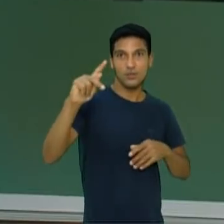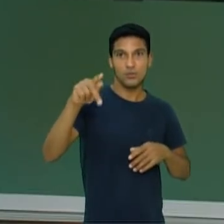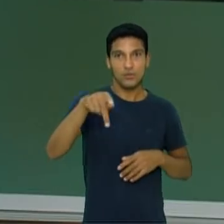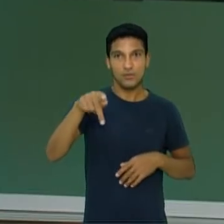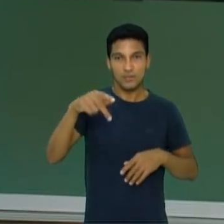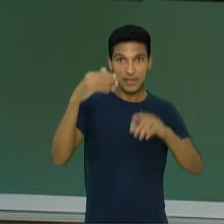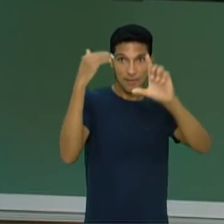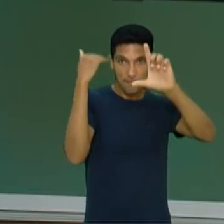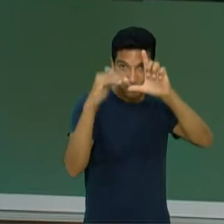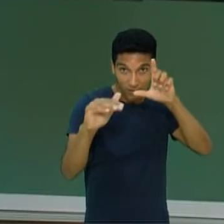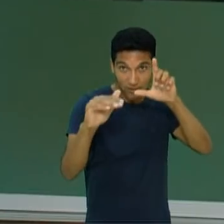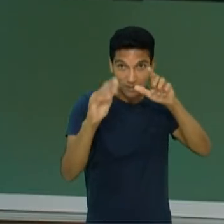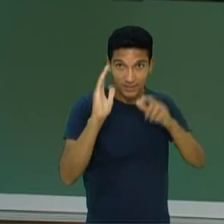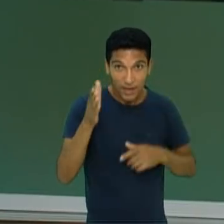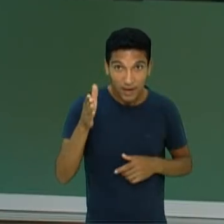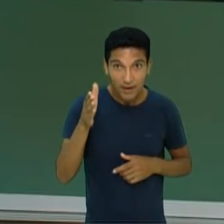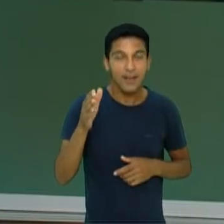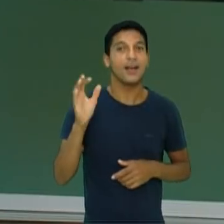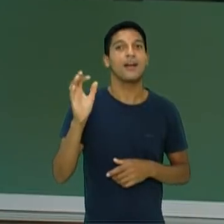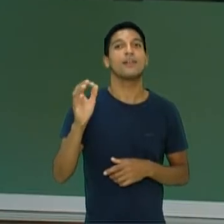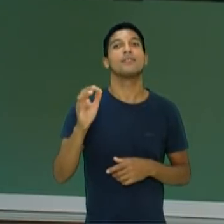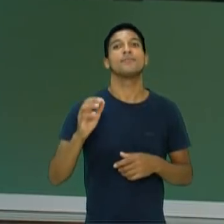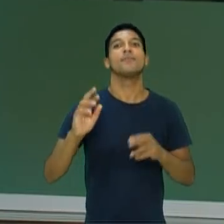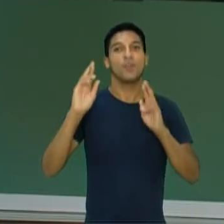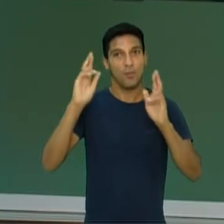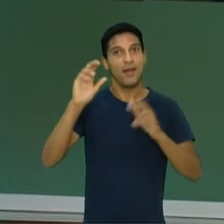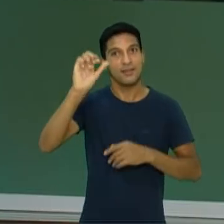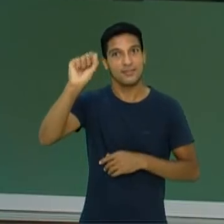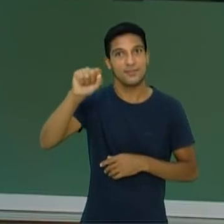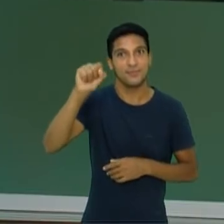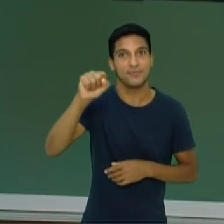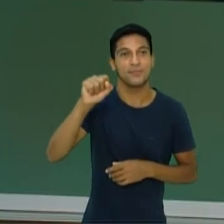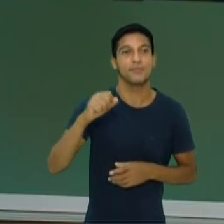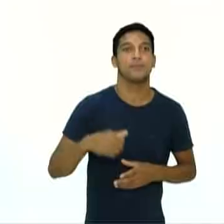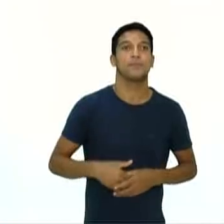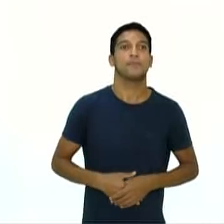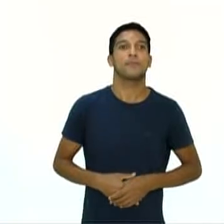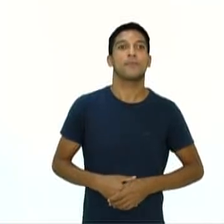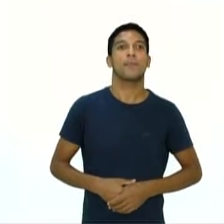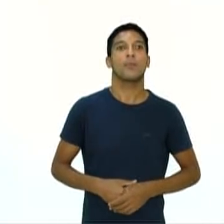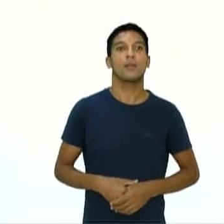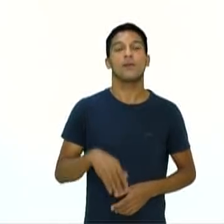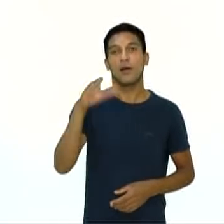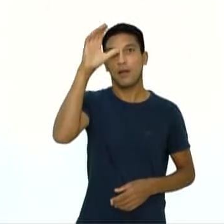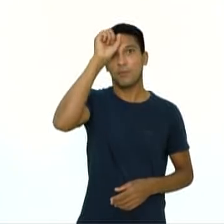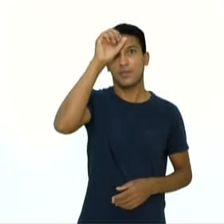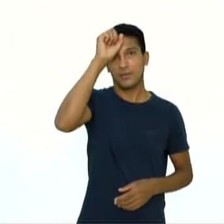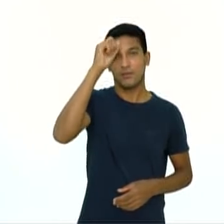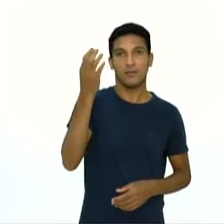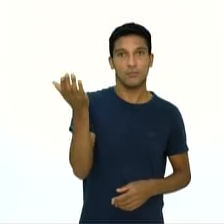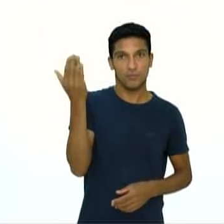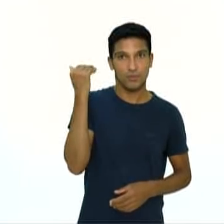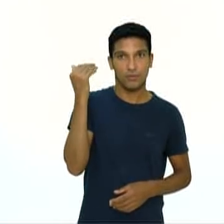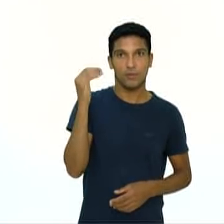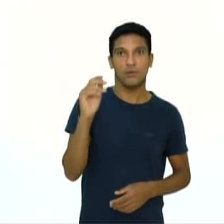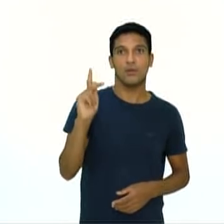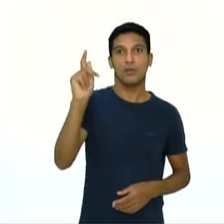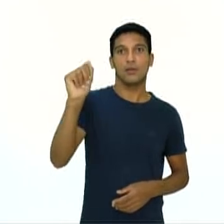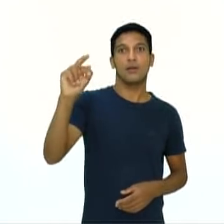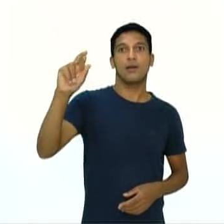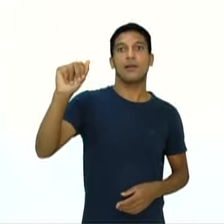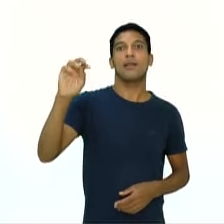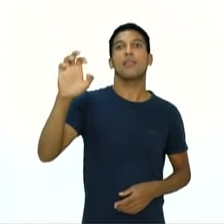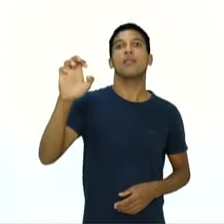sim, espero que você tenha caprichado bastante na foto. Então, a gente aprendeu que o Karatê surgiu lá em Okinawa, no Japão,